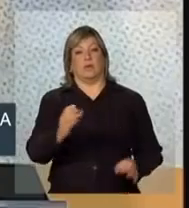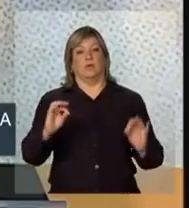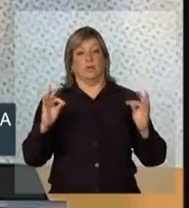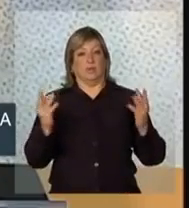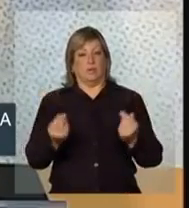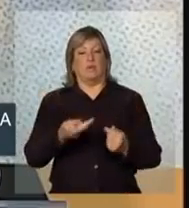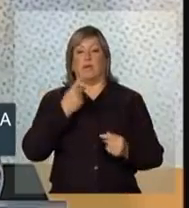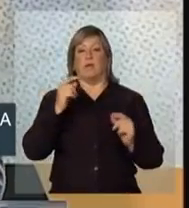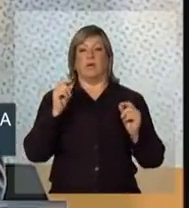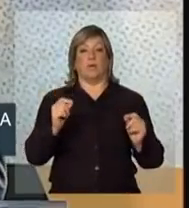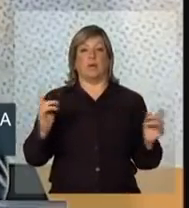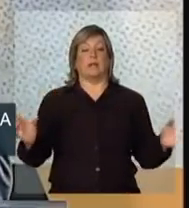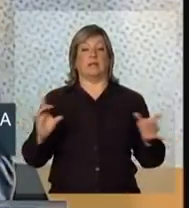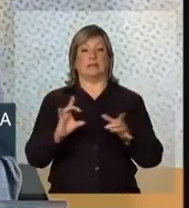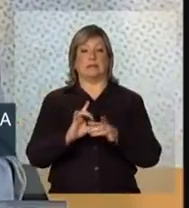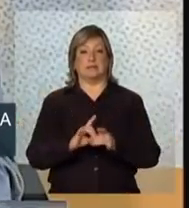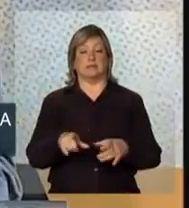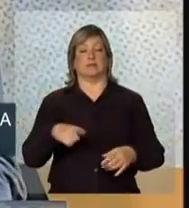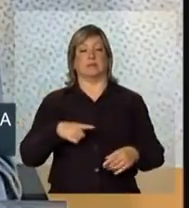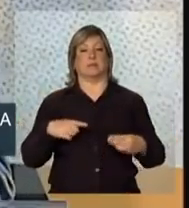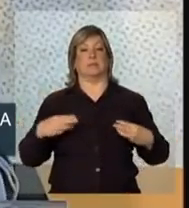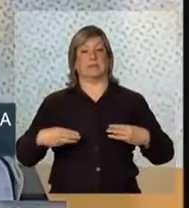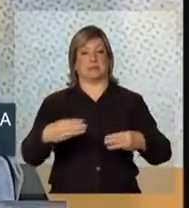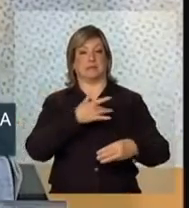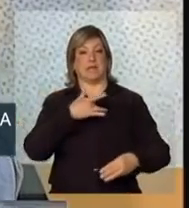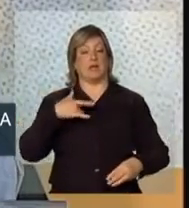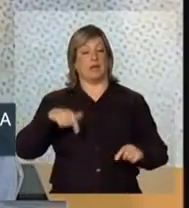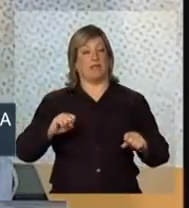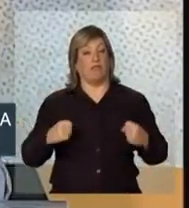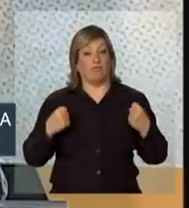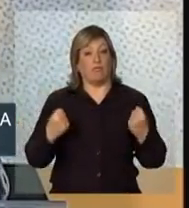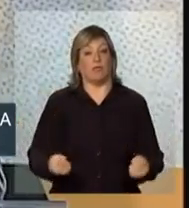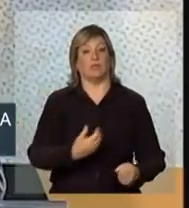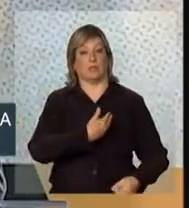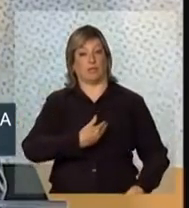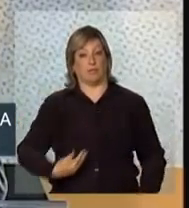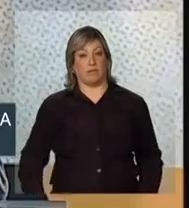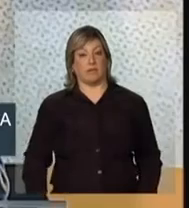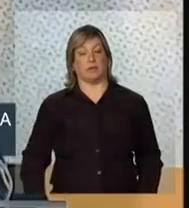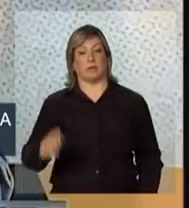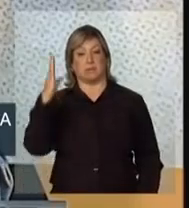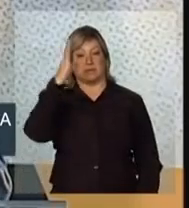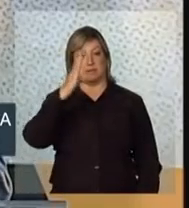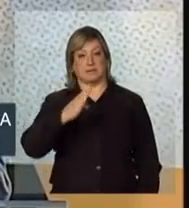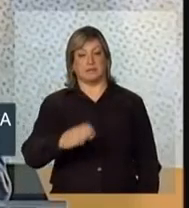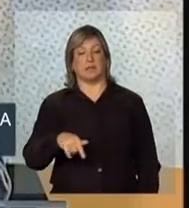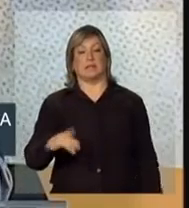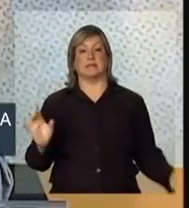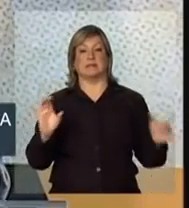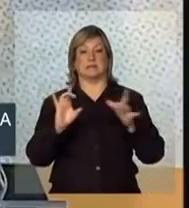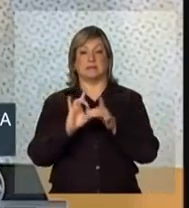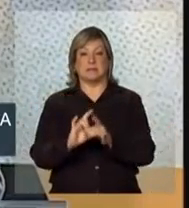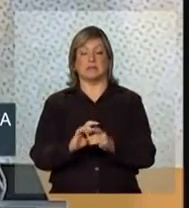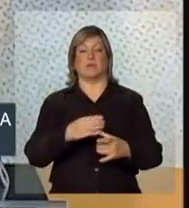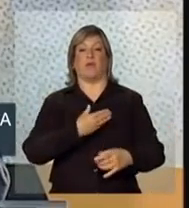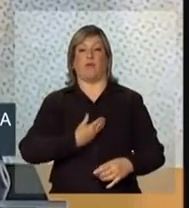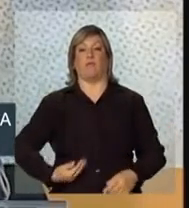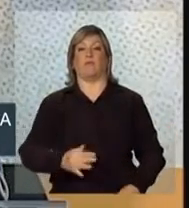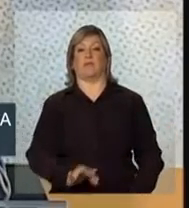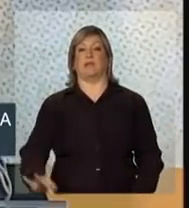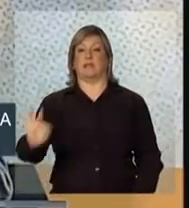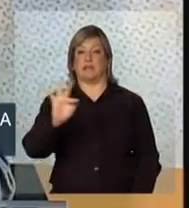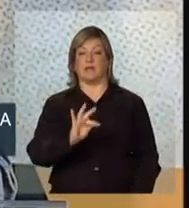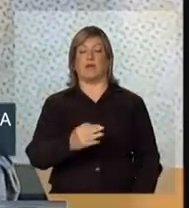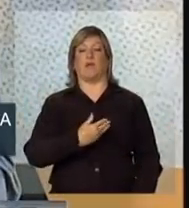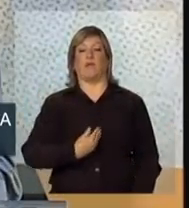dizer da integração do Ministério da Saúde nesse esforço, que é um esforço do governo brasileiro, dessa integração do governo federal com